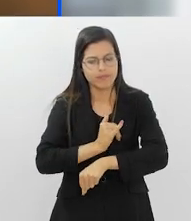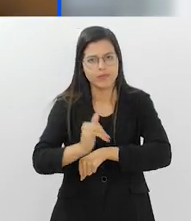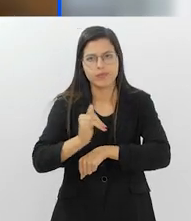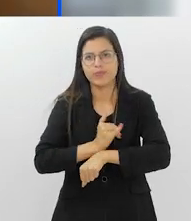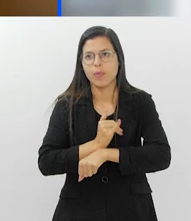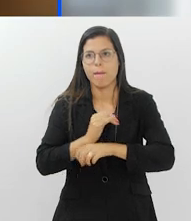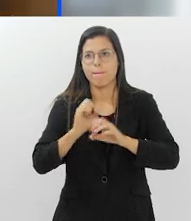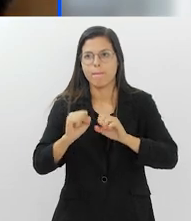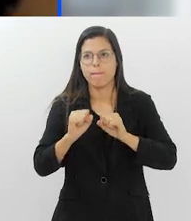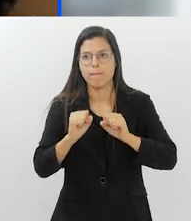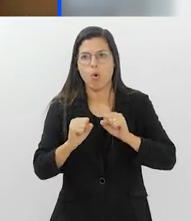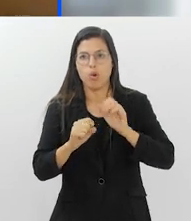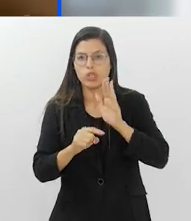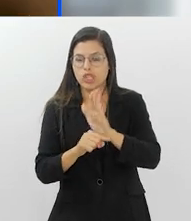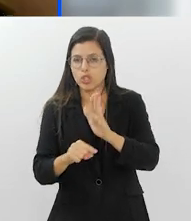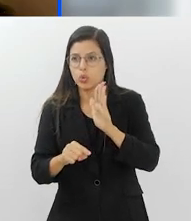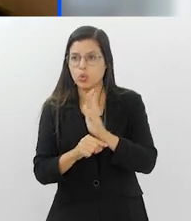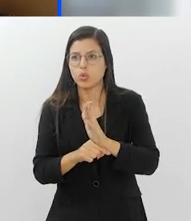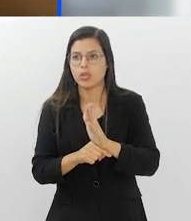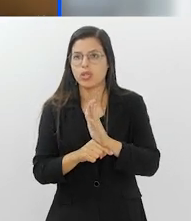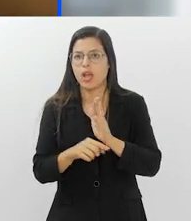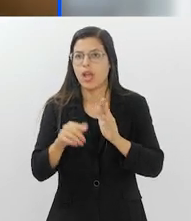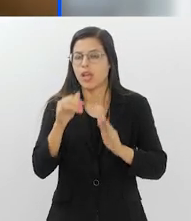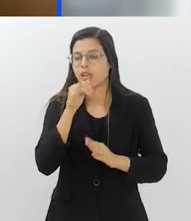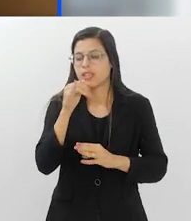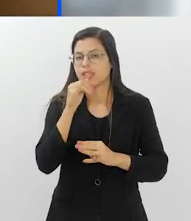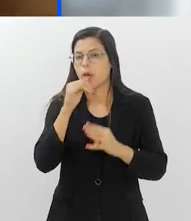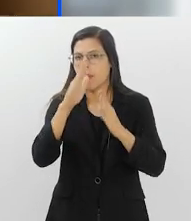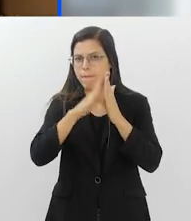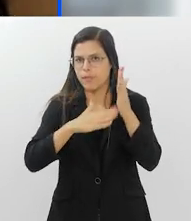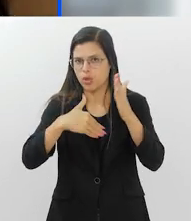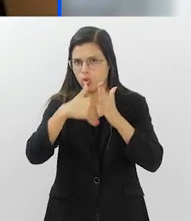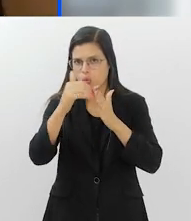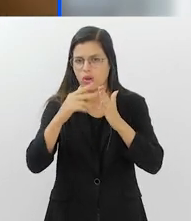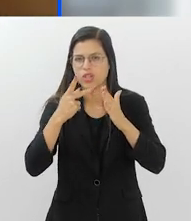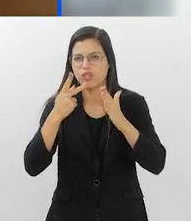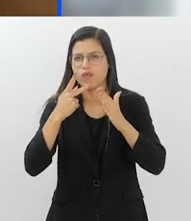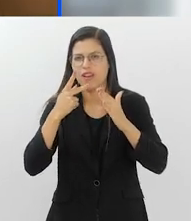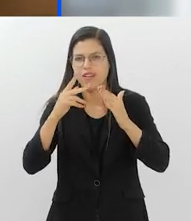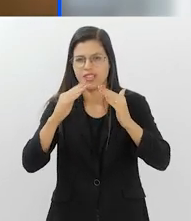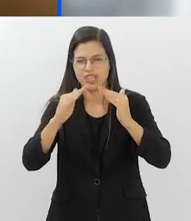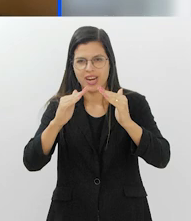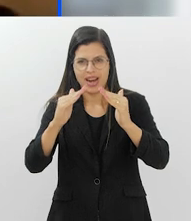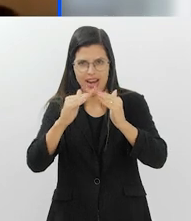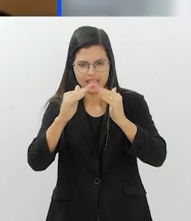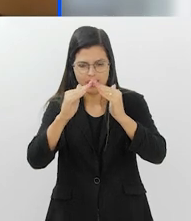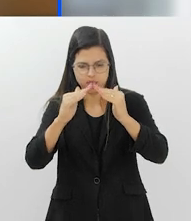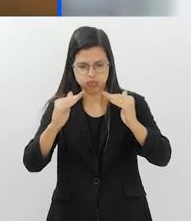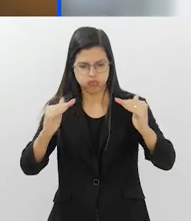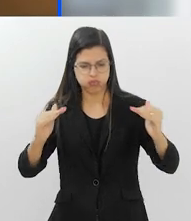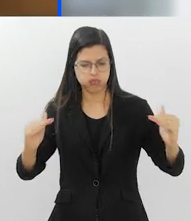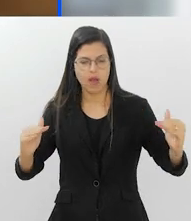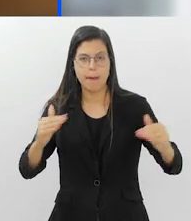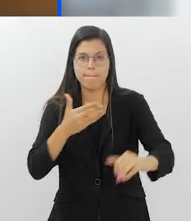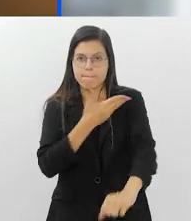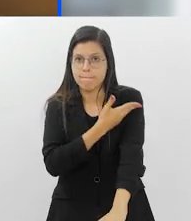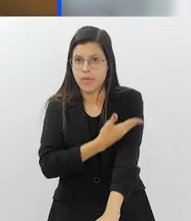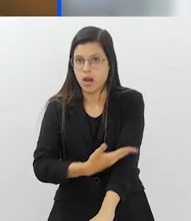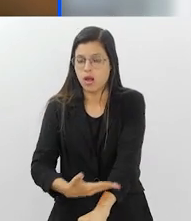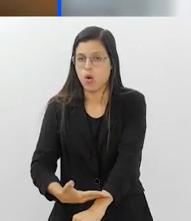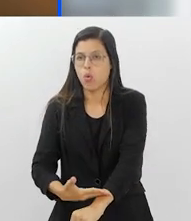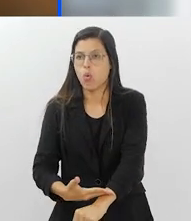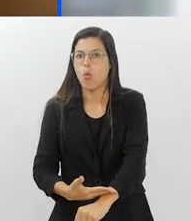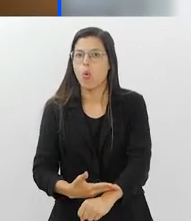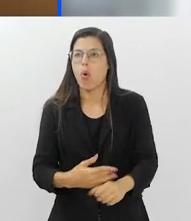podem contribuir, né? Então, a pintura, quando a gente fala de telhados brancos, que aí ajuda a